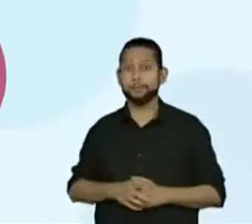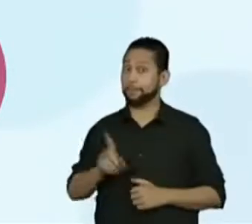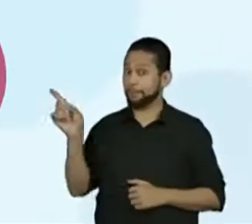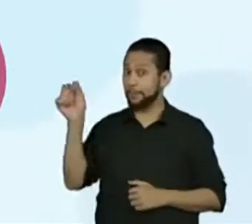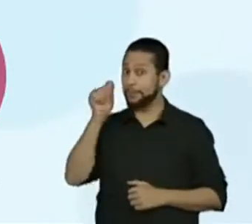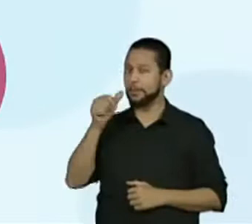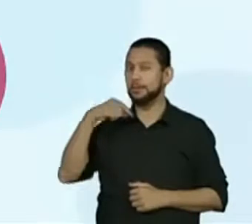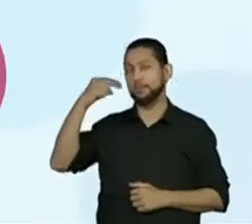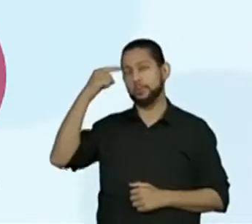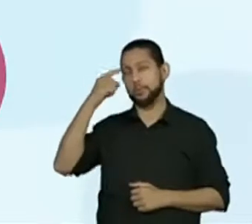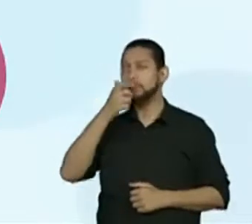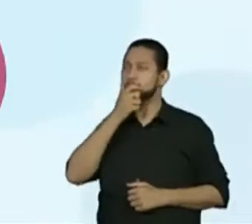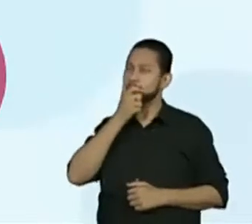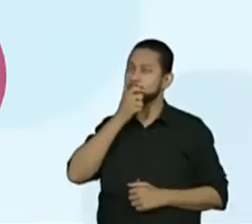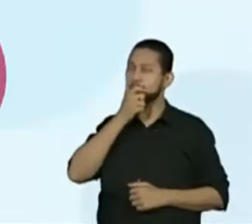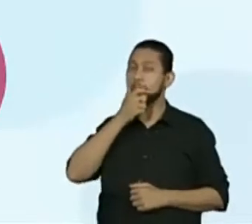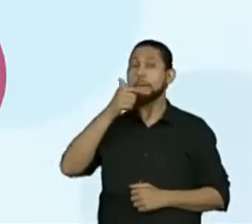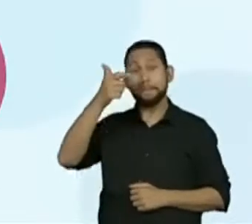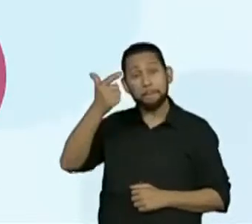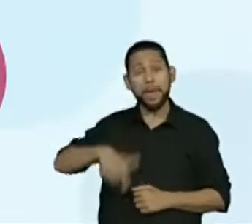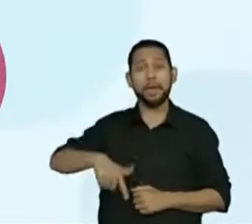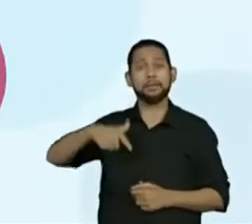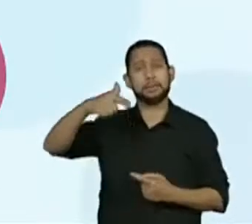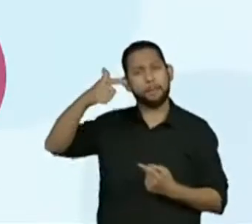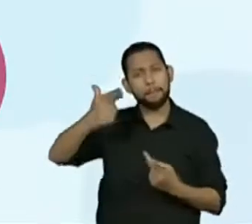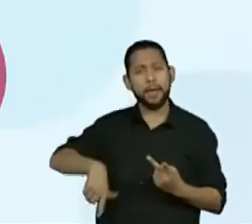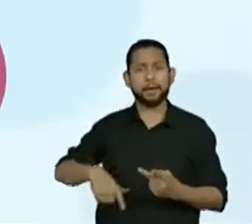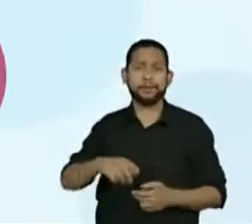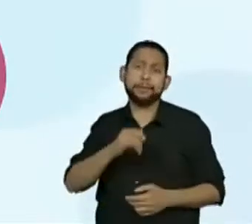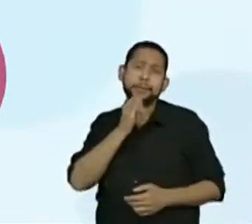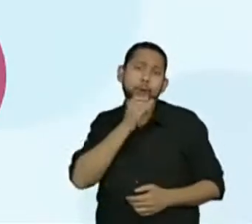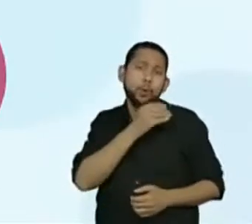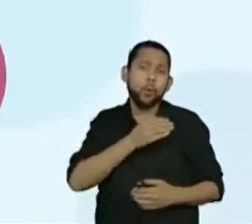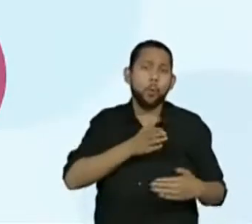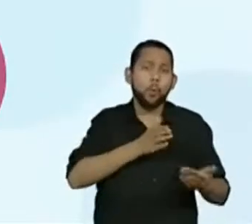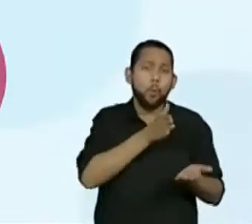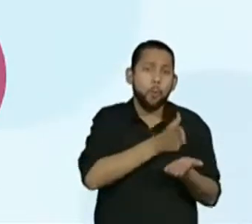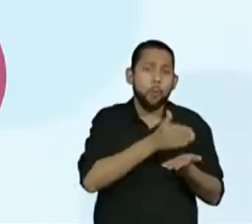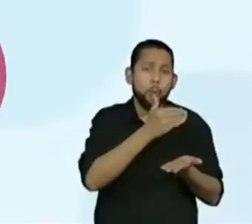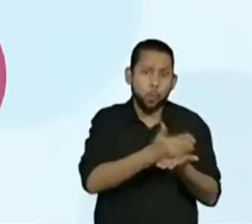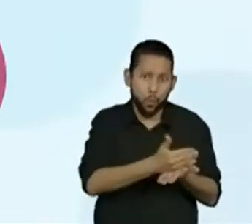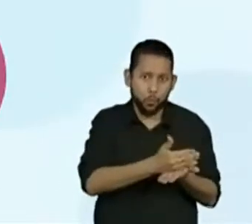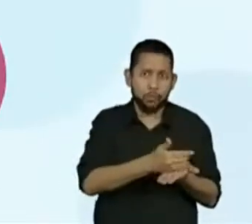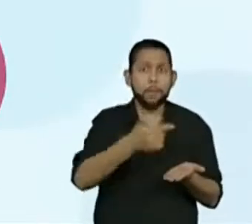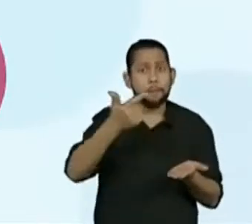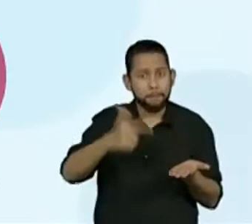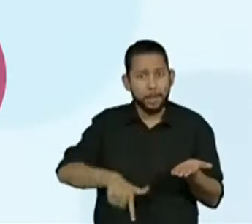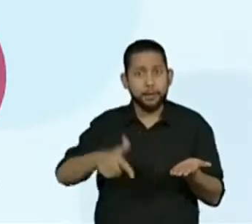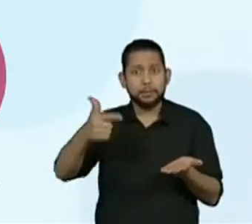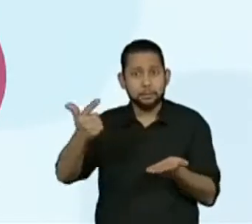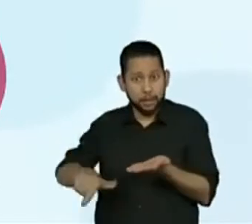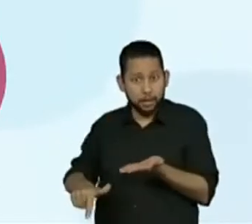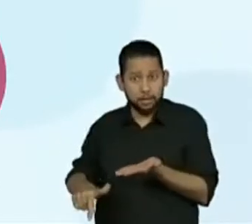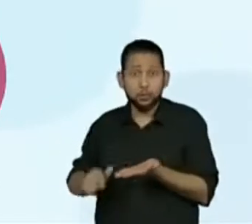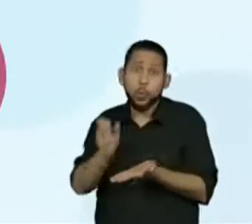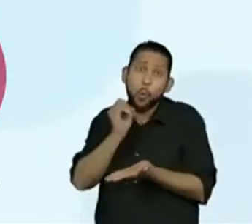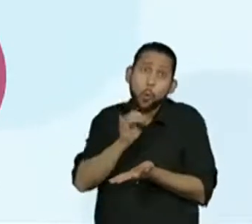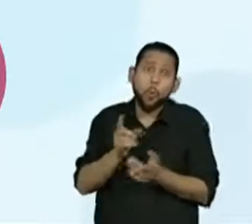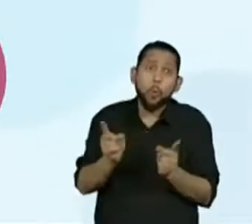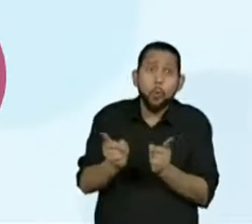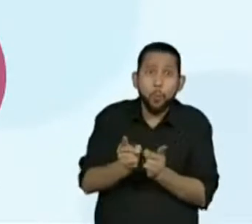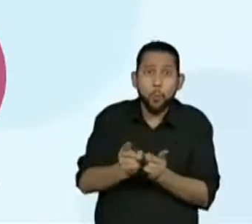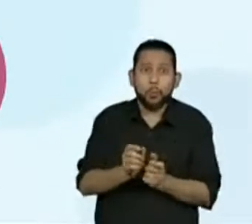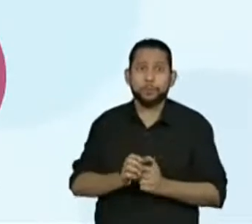ela precisa produzir mais receitas de um mesmo bolo ou apenas uma porção dela,